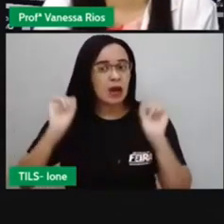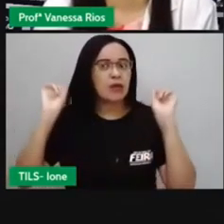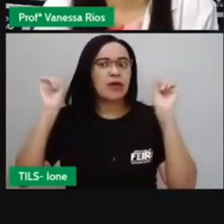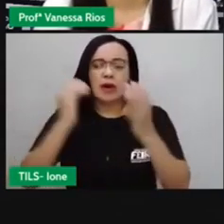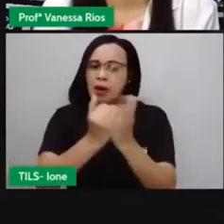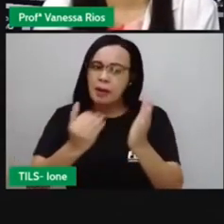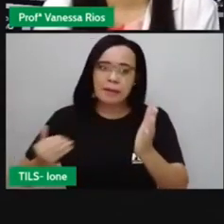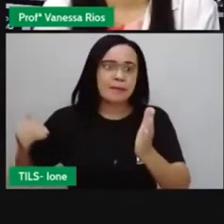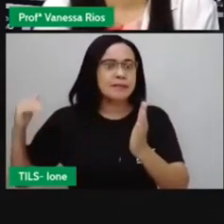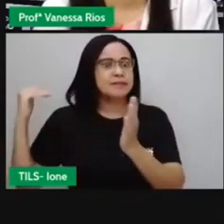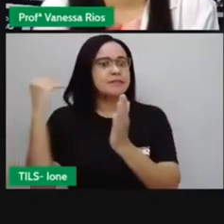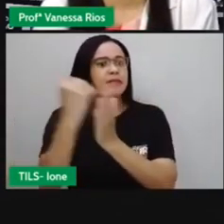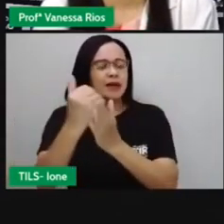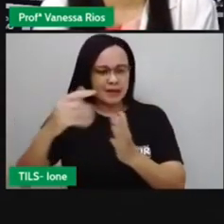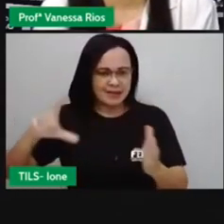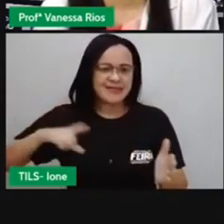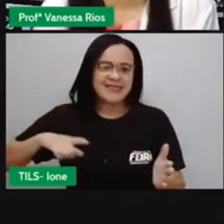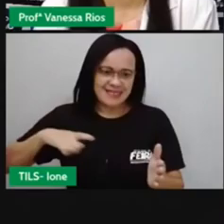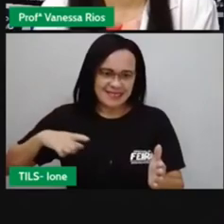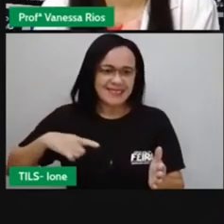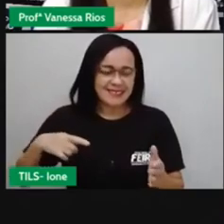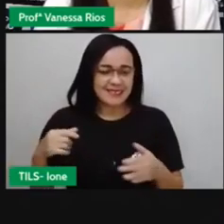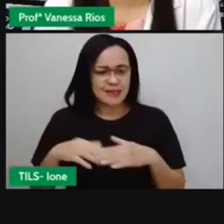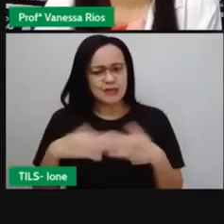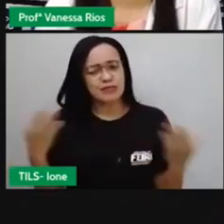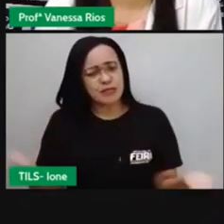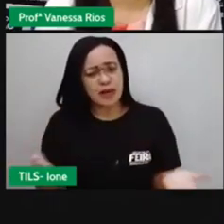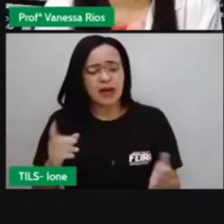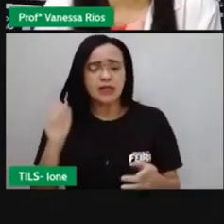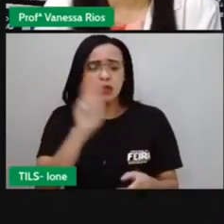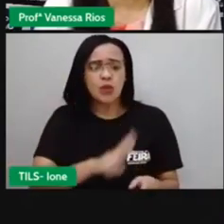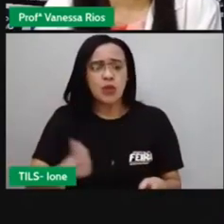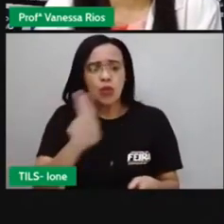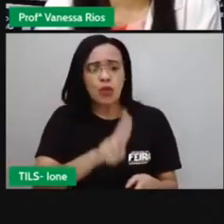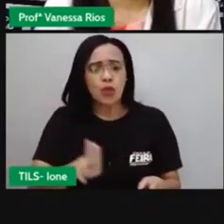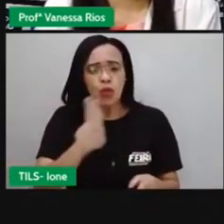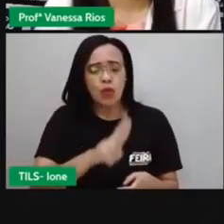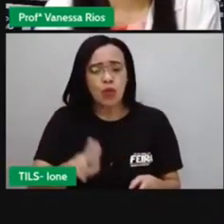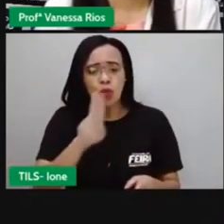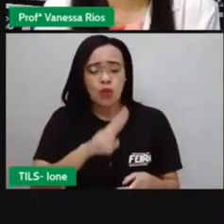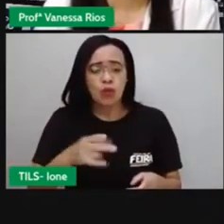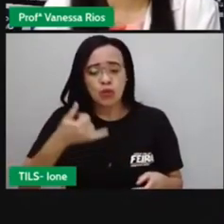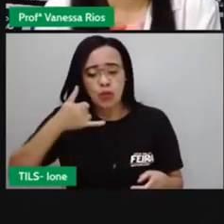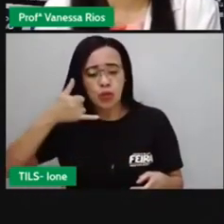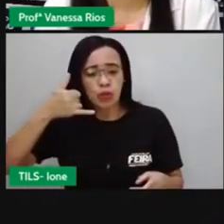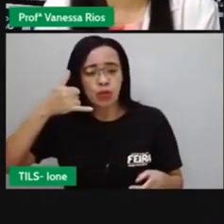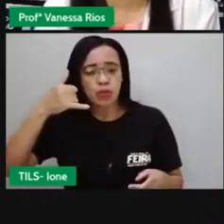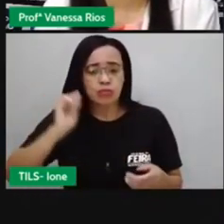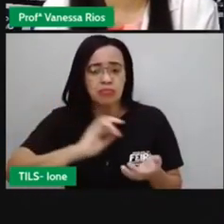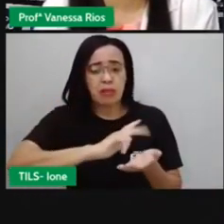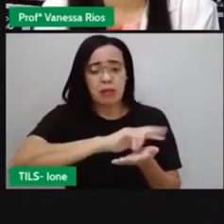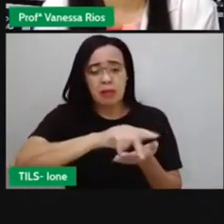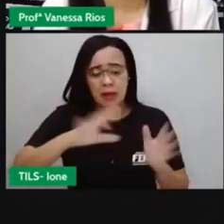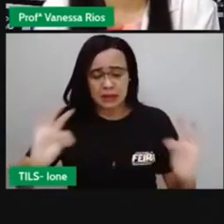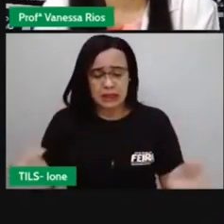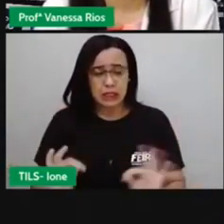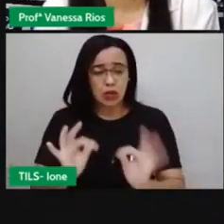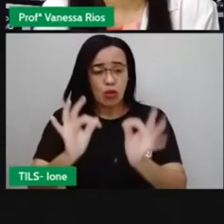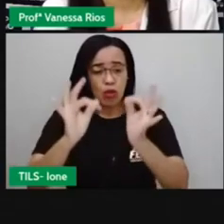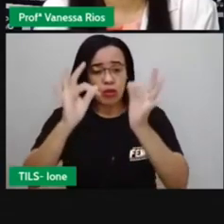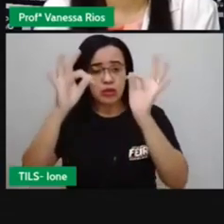coronavírus. Mas aí, esse uso aí desses recursos tecnológicos passou a ser